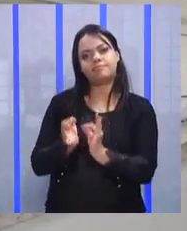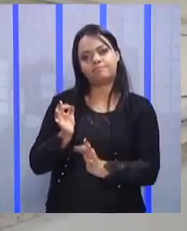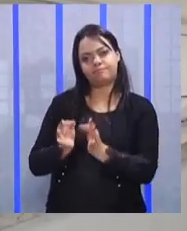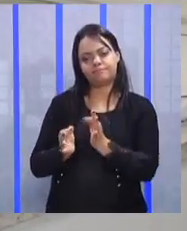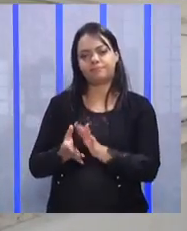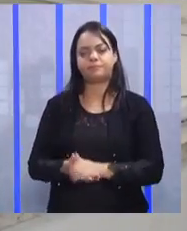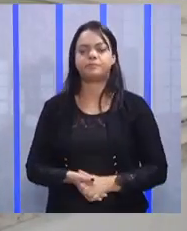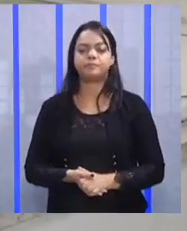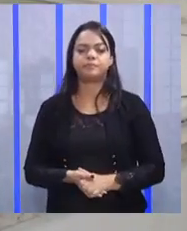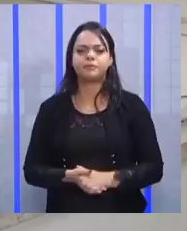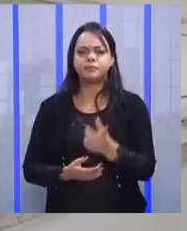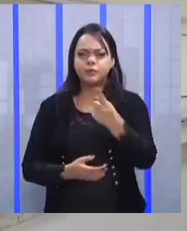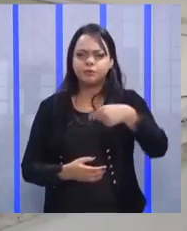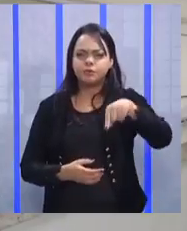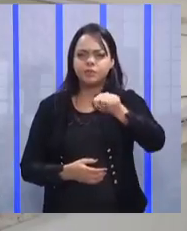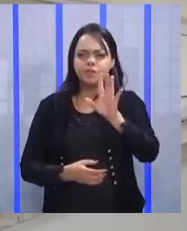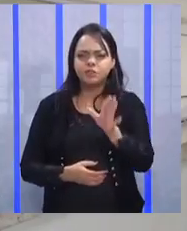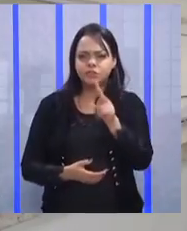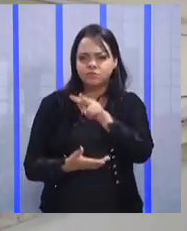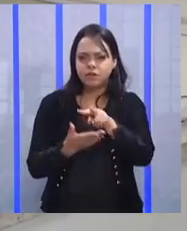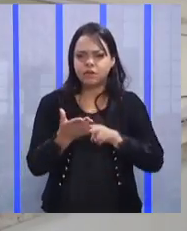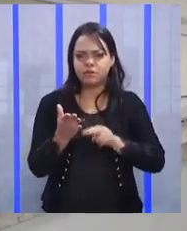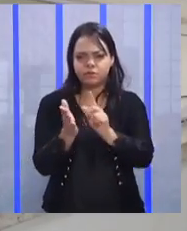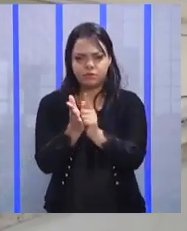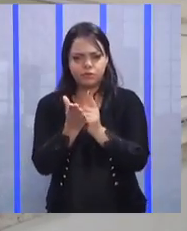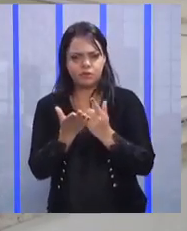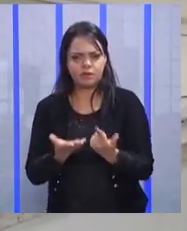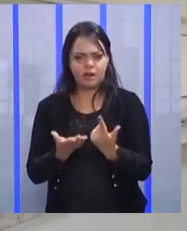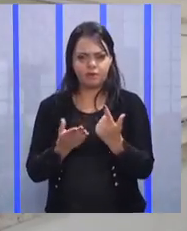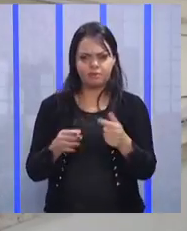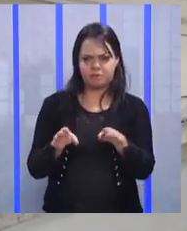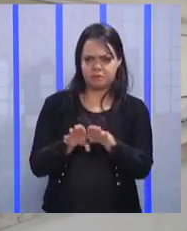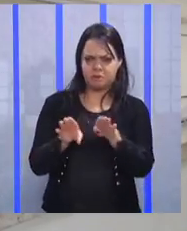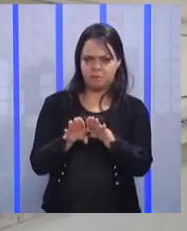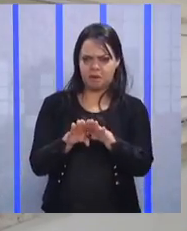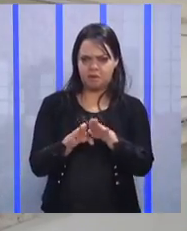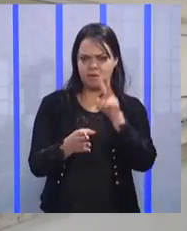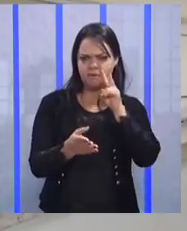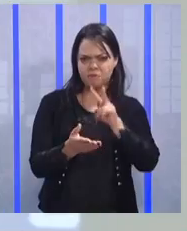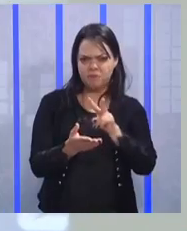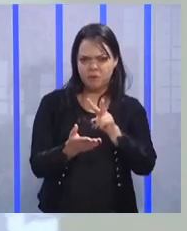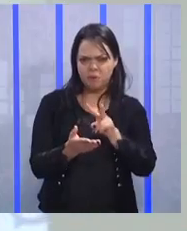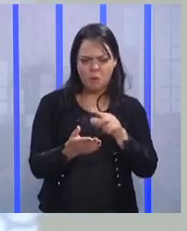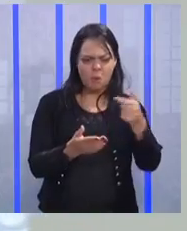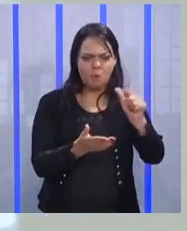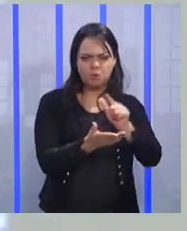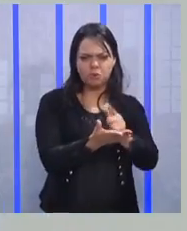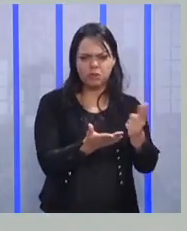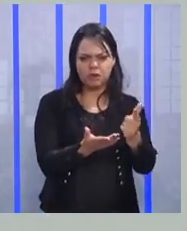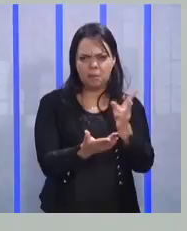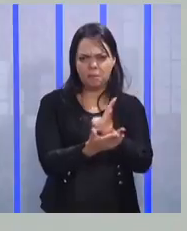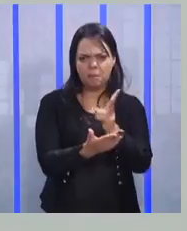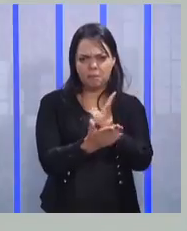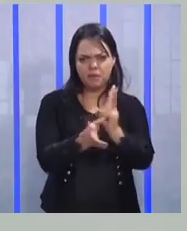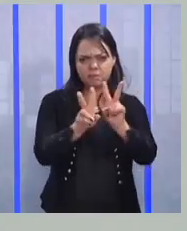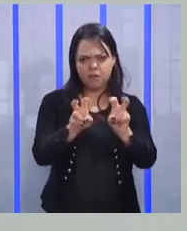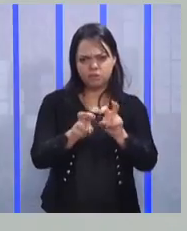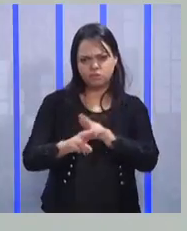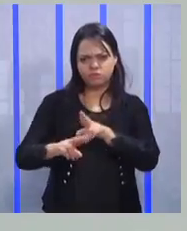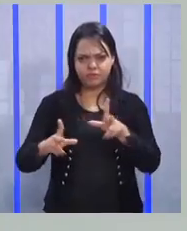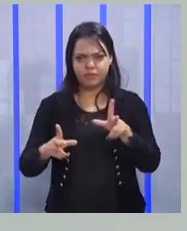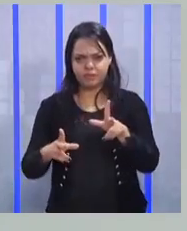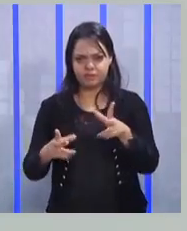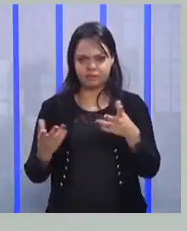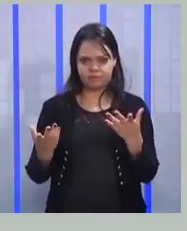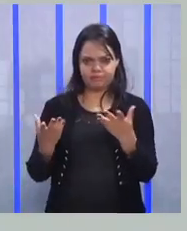Quem aqui já leu notícia no jornal e viu no outro jornal a mesma notícia de maneira diferente? Ó, a maioria.